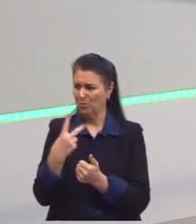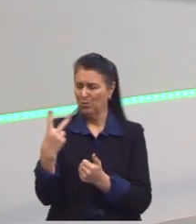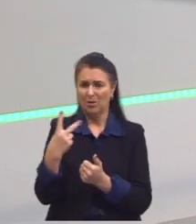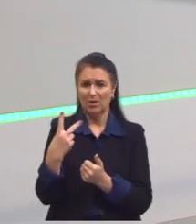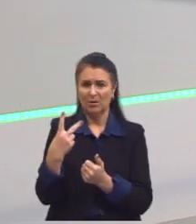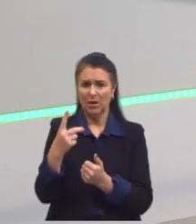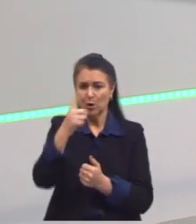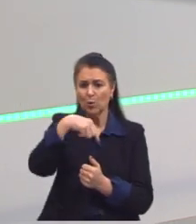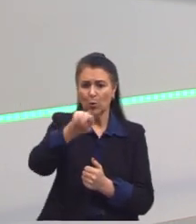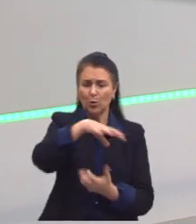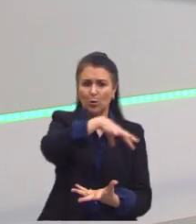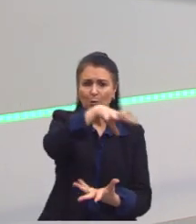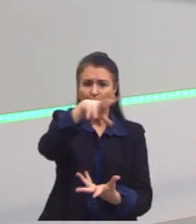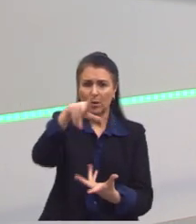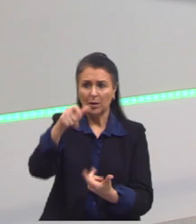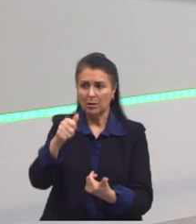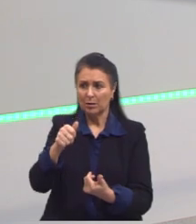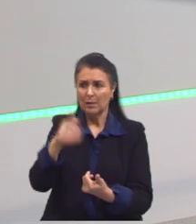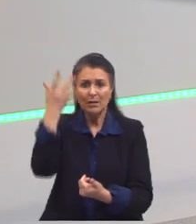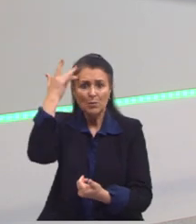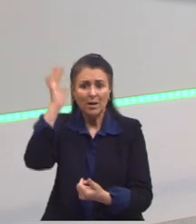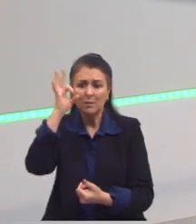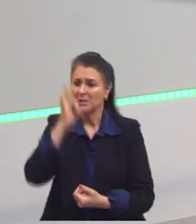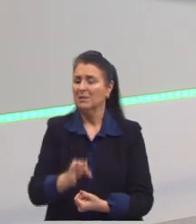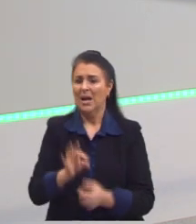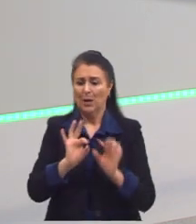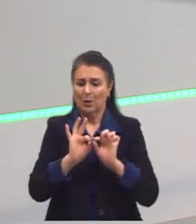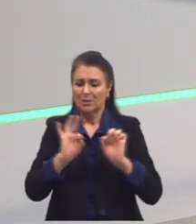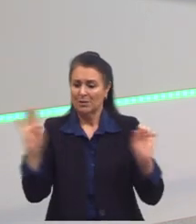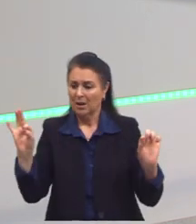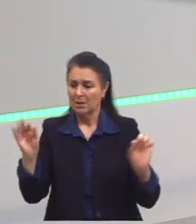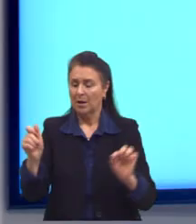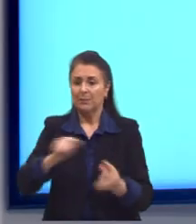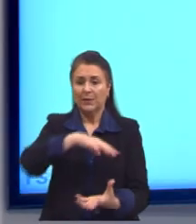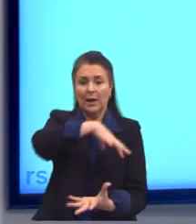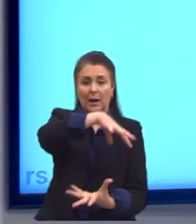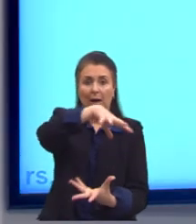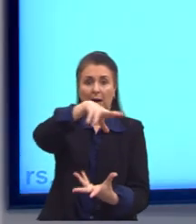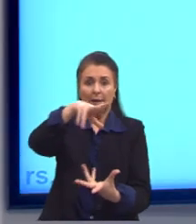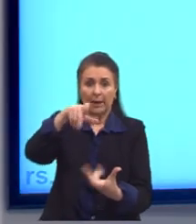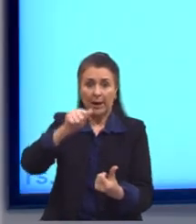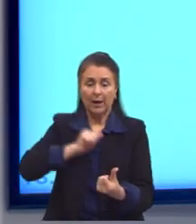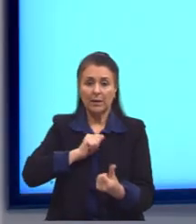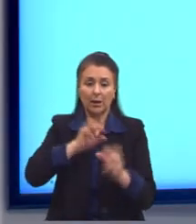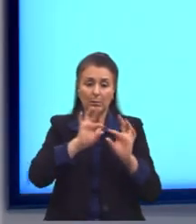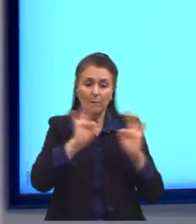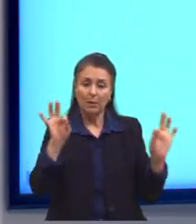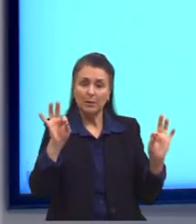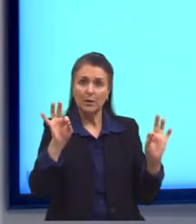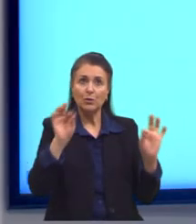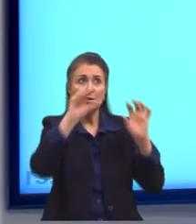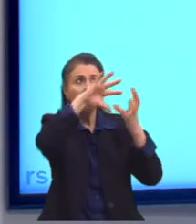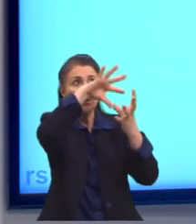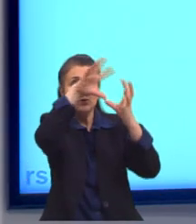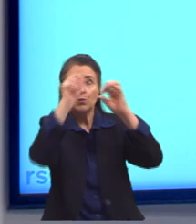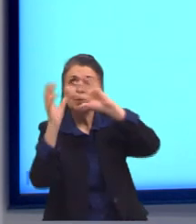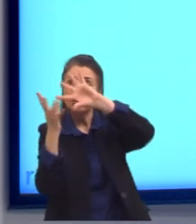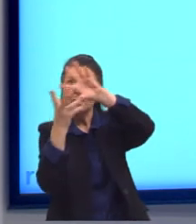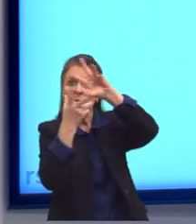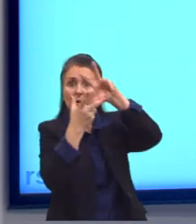só que a não sabe essa distância mesmo assim. A gente só sabe que a Terra está a uma unidade astronômica e isso não nos ajuda.